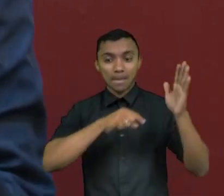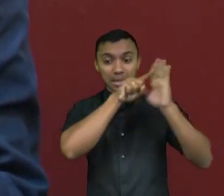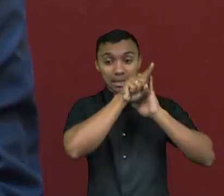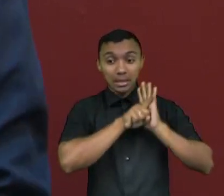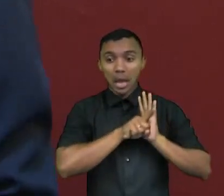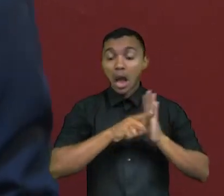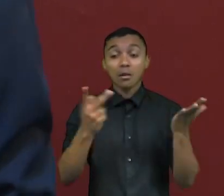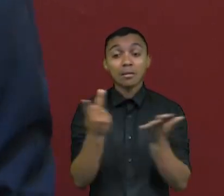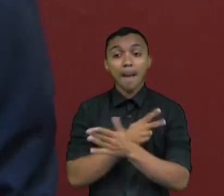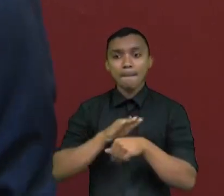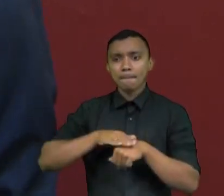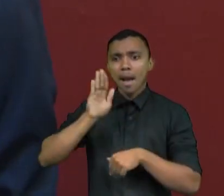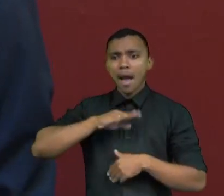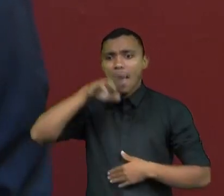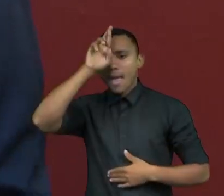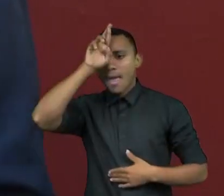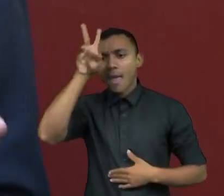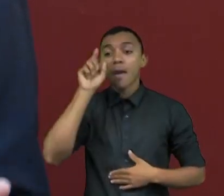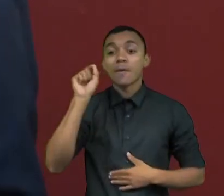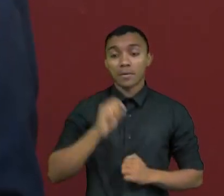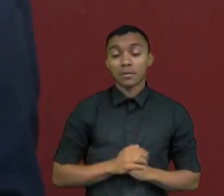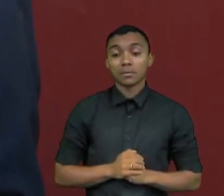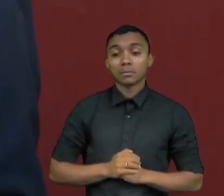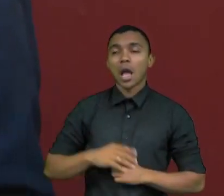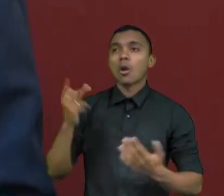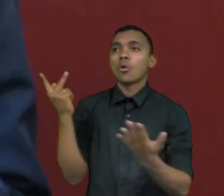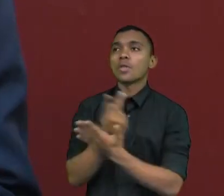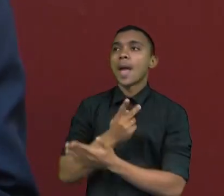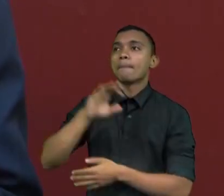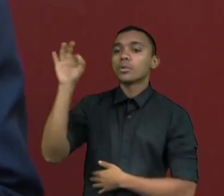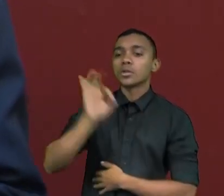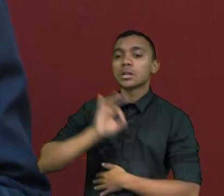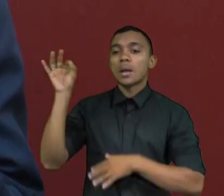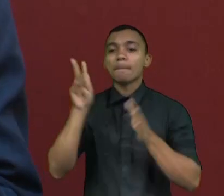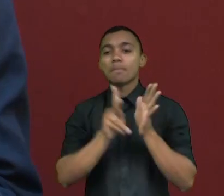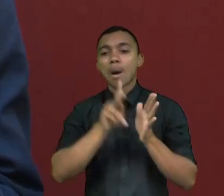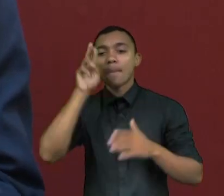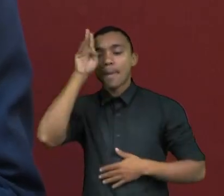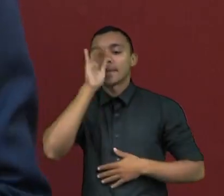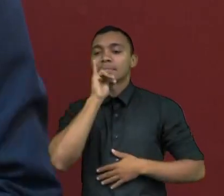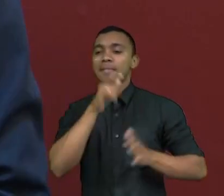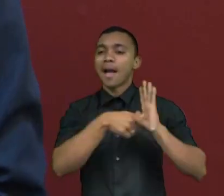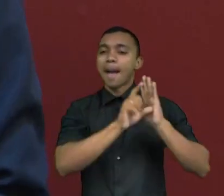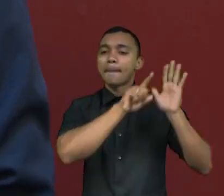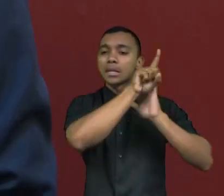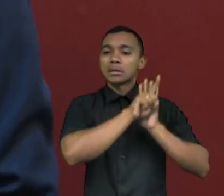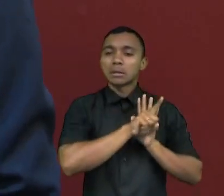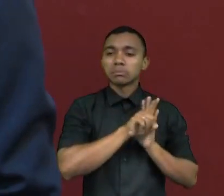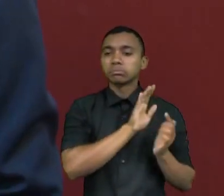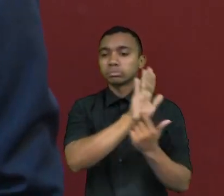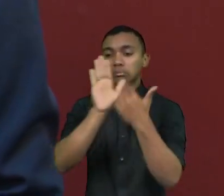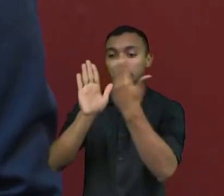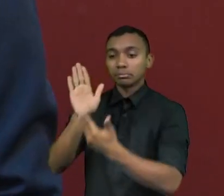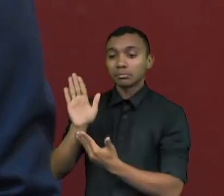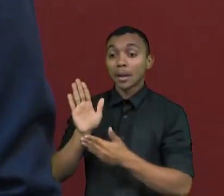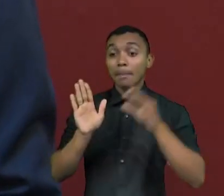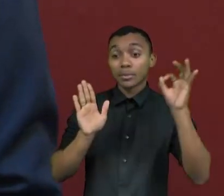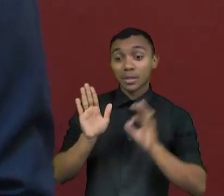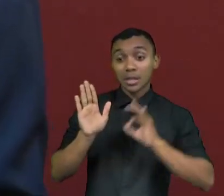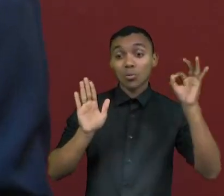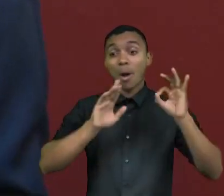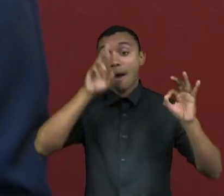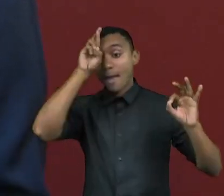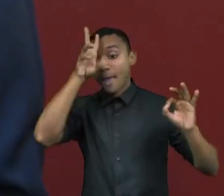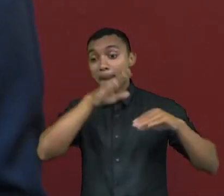comum que a gente ouve falar sempre no jornal aparece é a margem de erro. Ou seja, a pesquisa deu aquele resultado, a margem de erro é de dois pontos, para mais ou para menos.